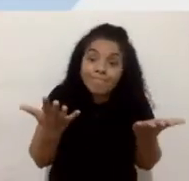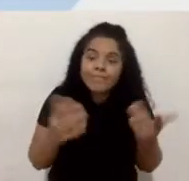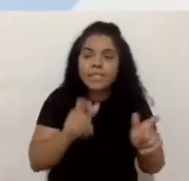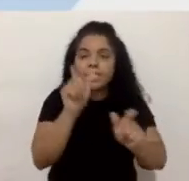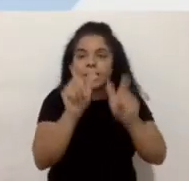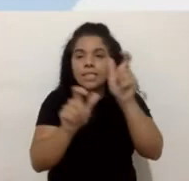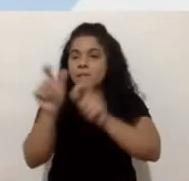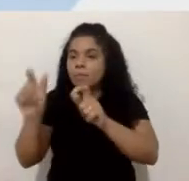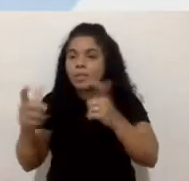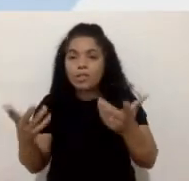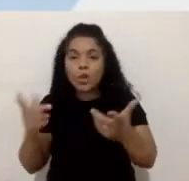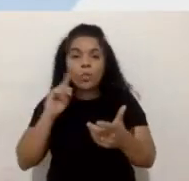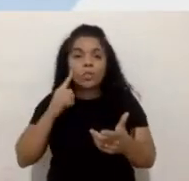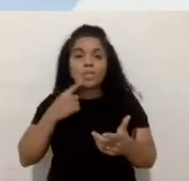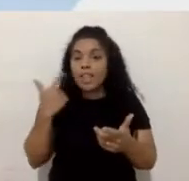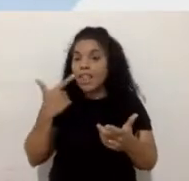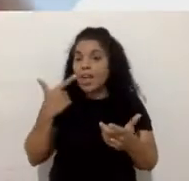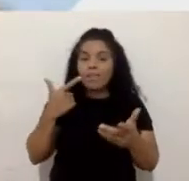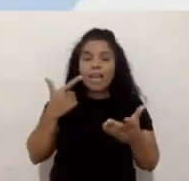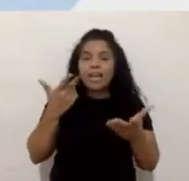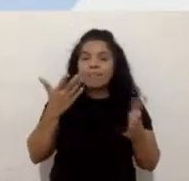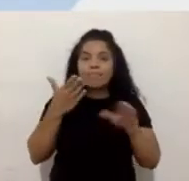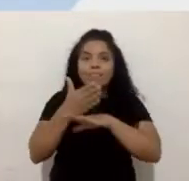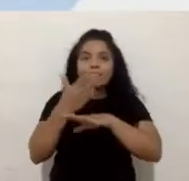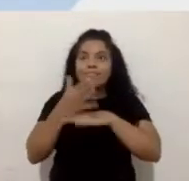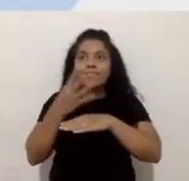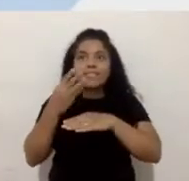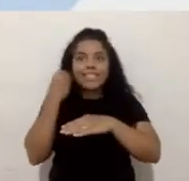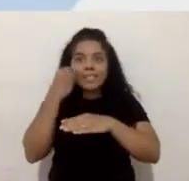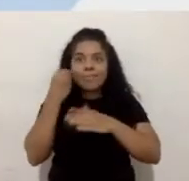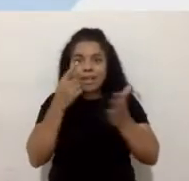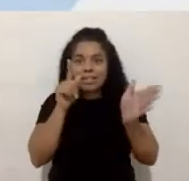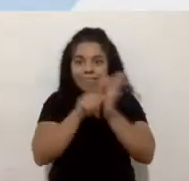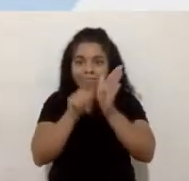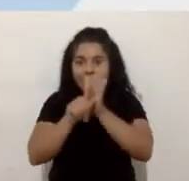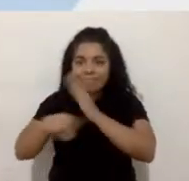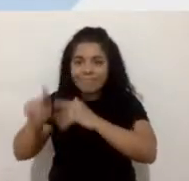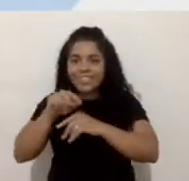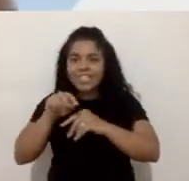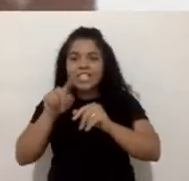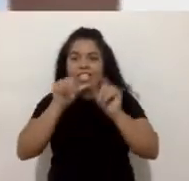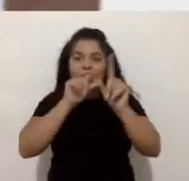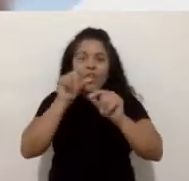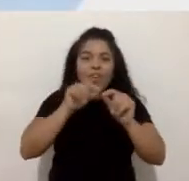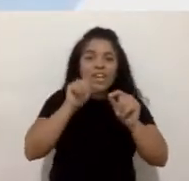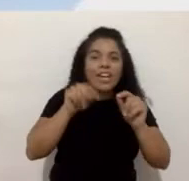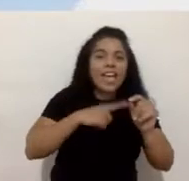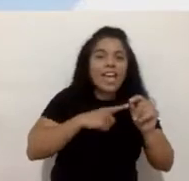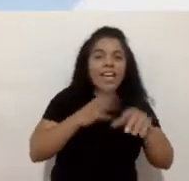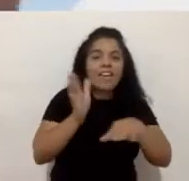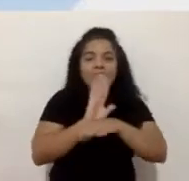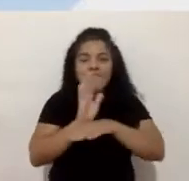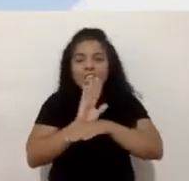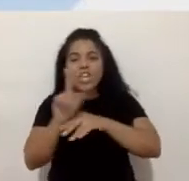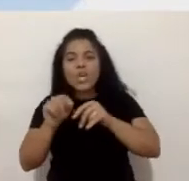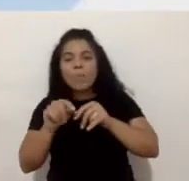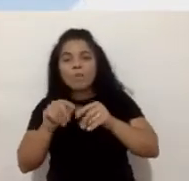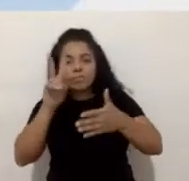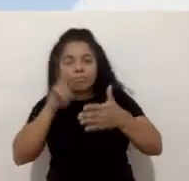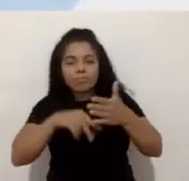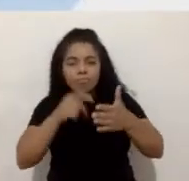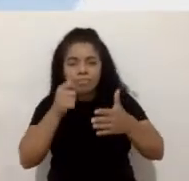têm acesso, né, a essas experiências que eu perguntei para vocês de escolher um filme, de ler rapidamente uma notícia ali, né,